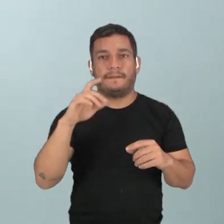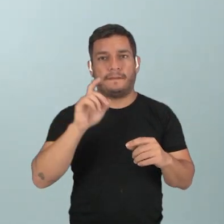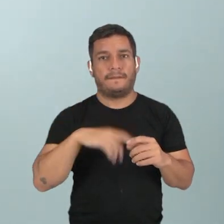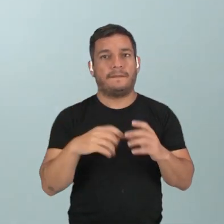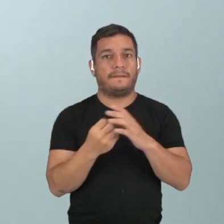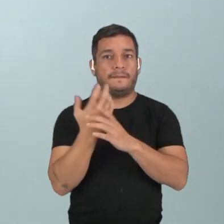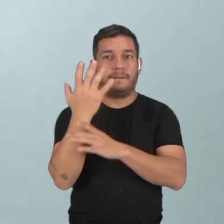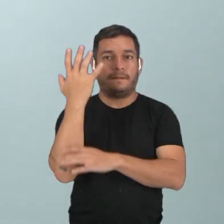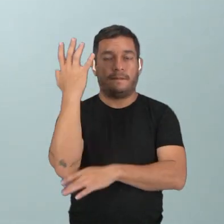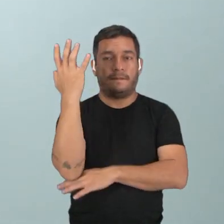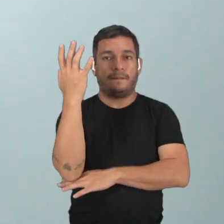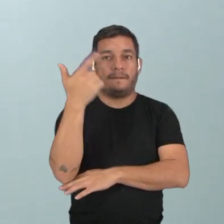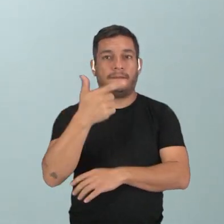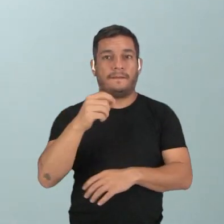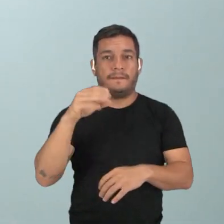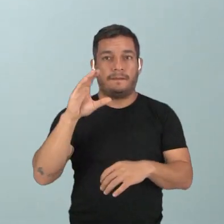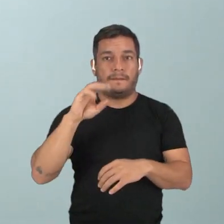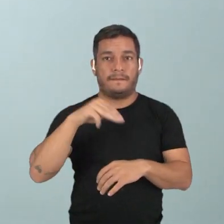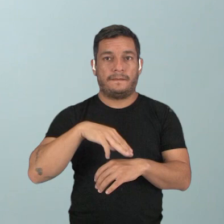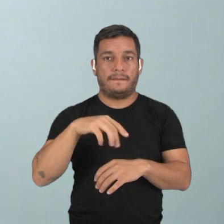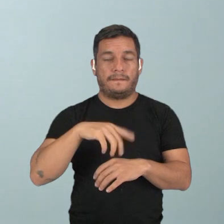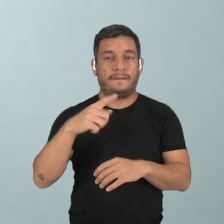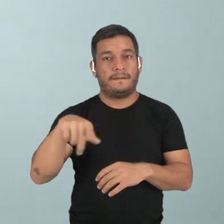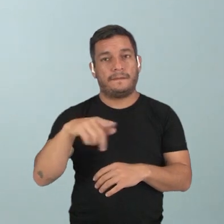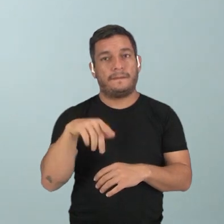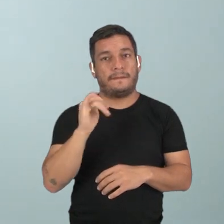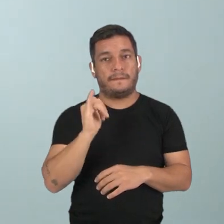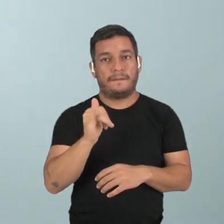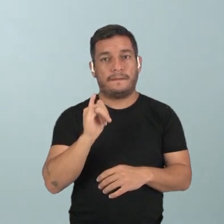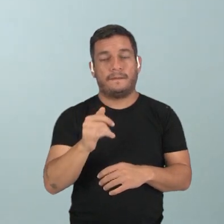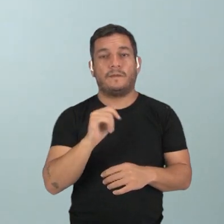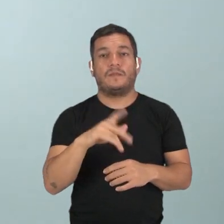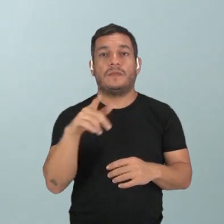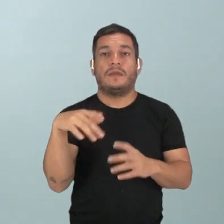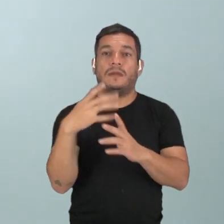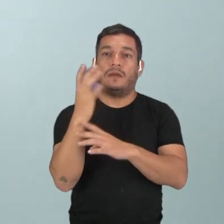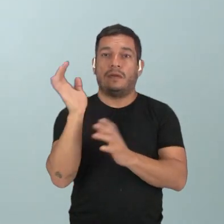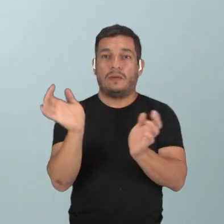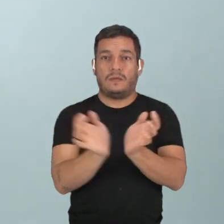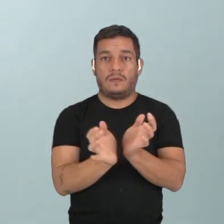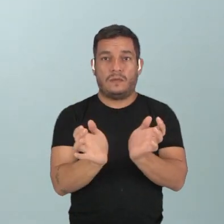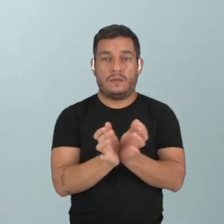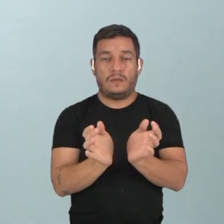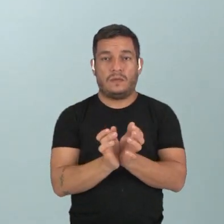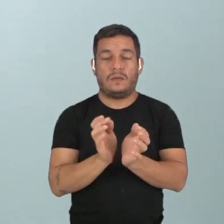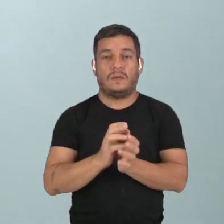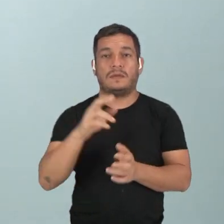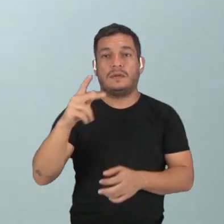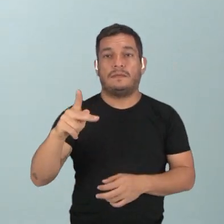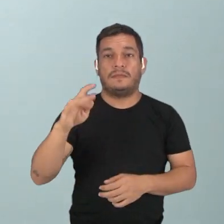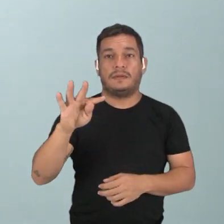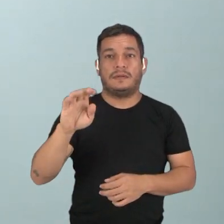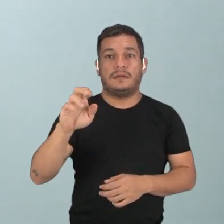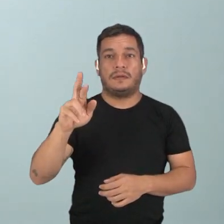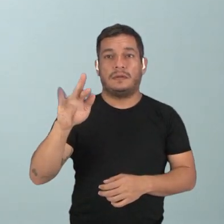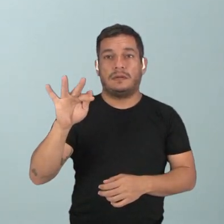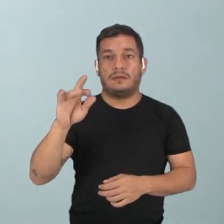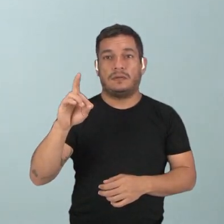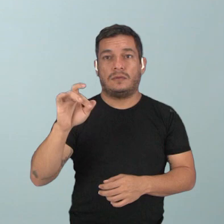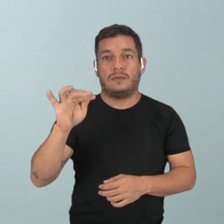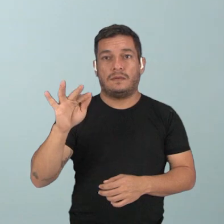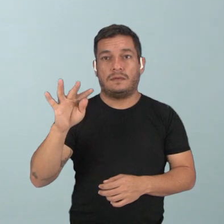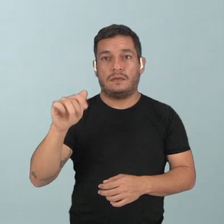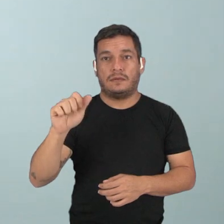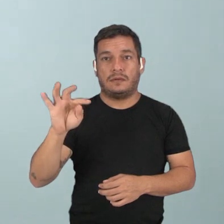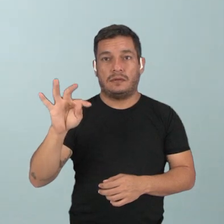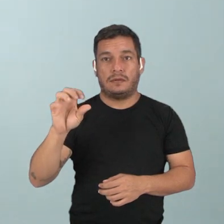que crescessem apenas uns 20 centímetros, como eu falei para vocês. Quando chega nesse grupo, que é o grupo das pteridófitas, elas já conseguem ter um